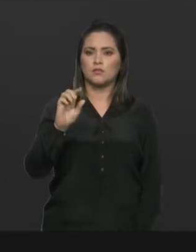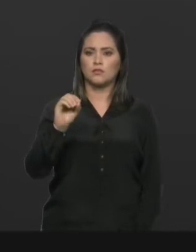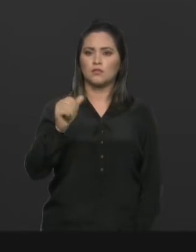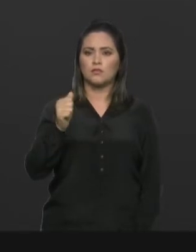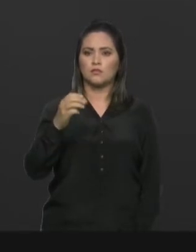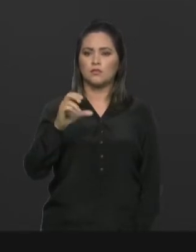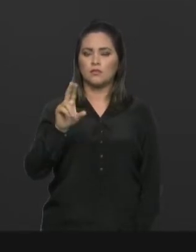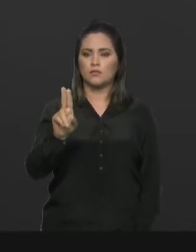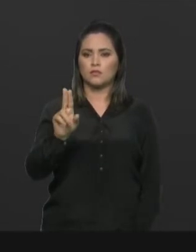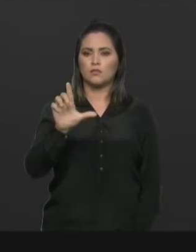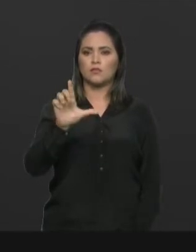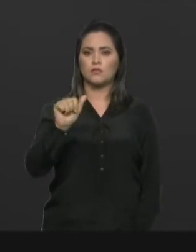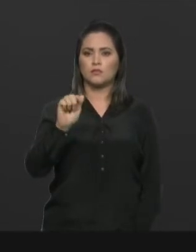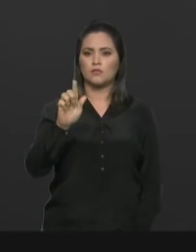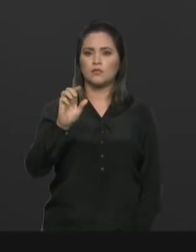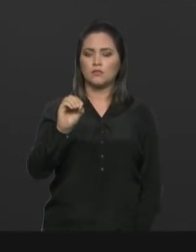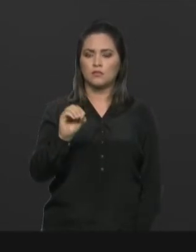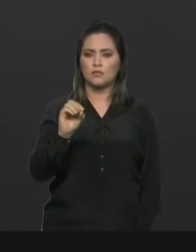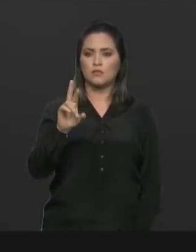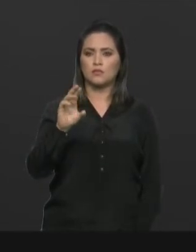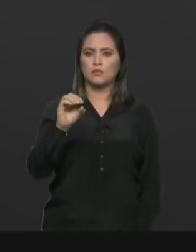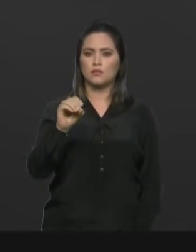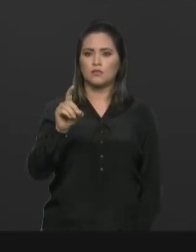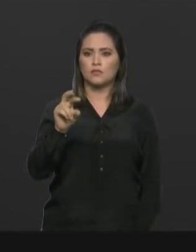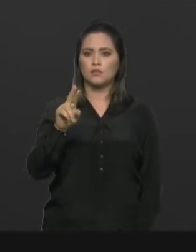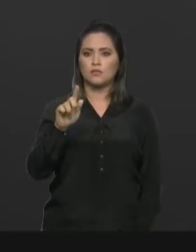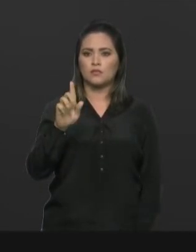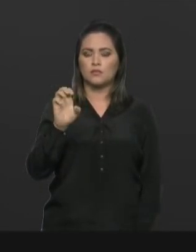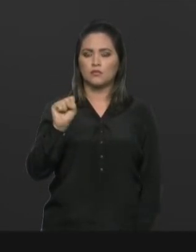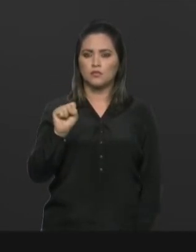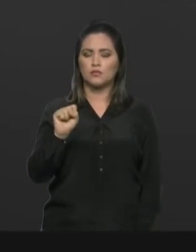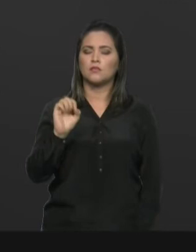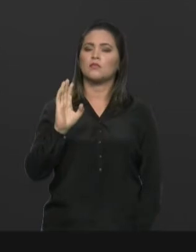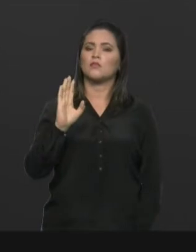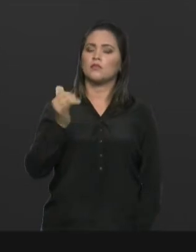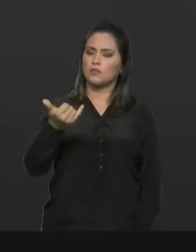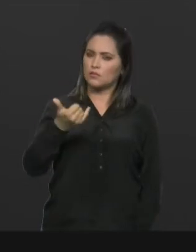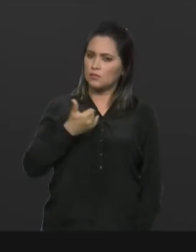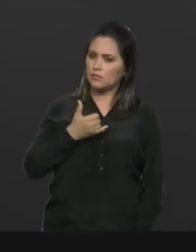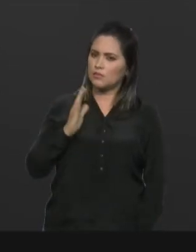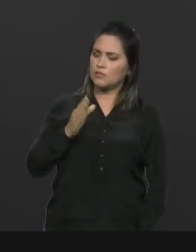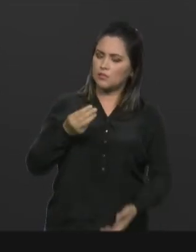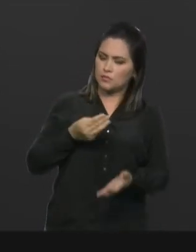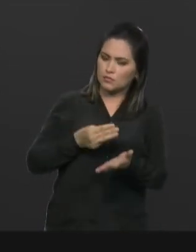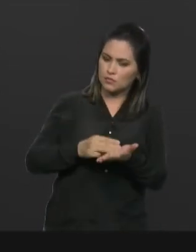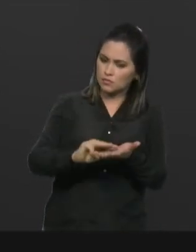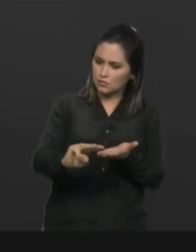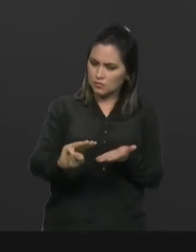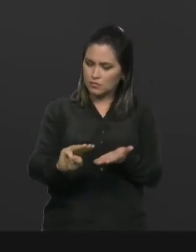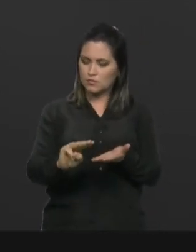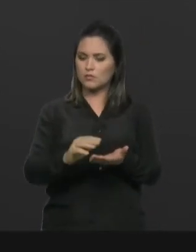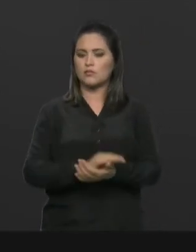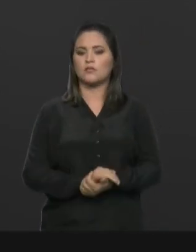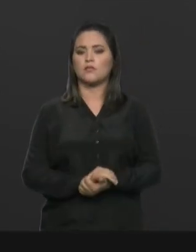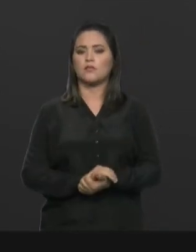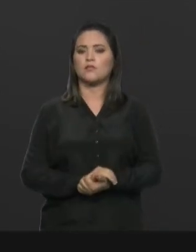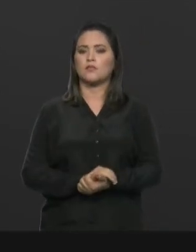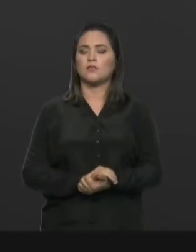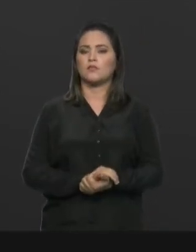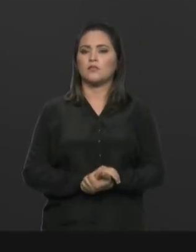informaram que encaminharam a mesa diretora. Só, se me engano, já o secretário Braulo me informou que